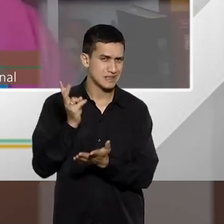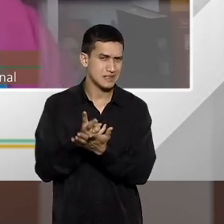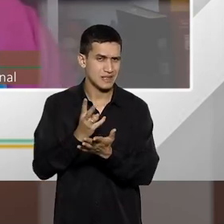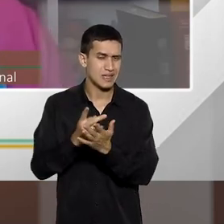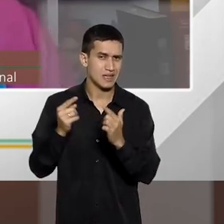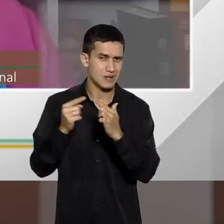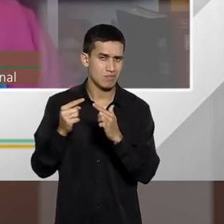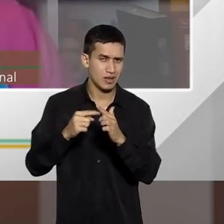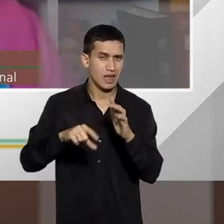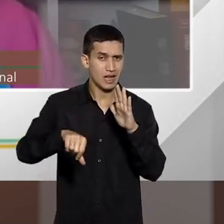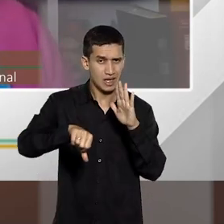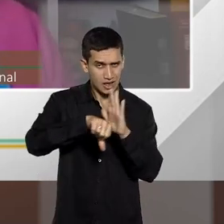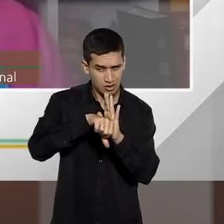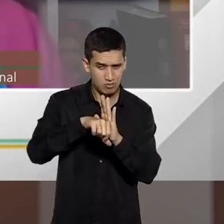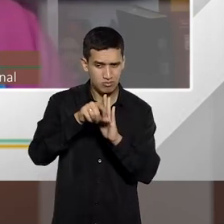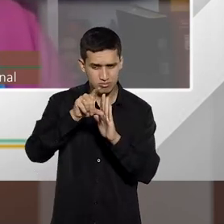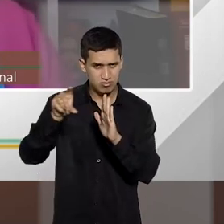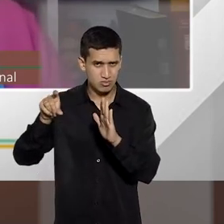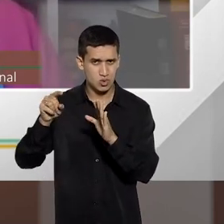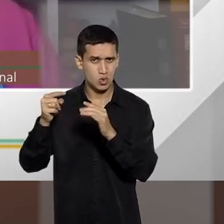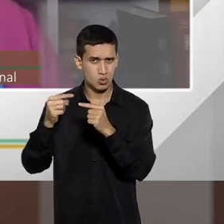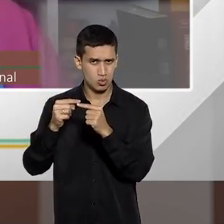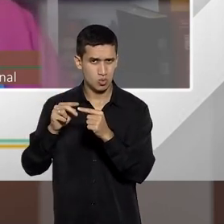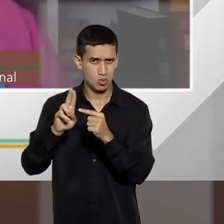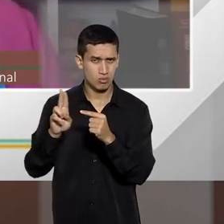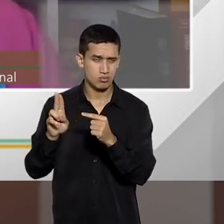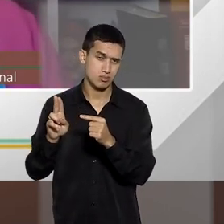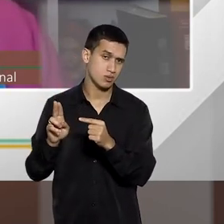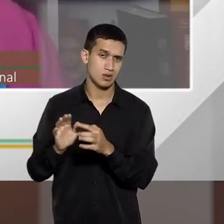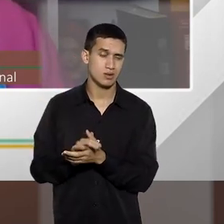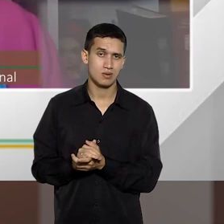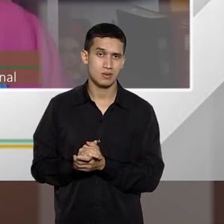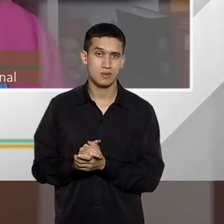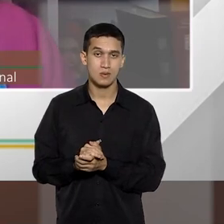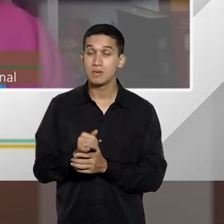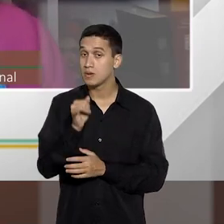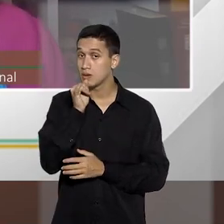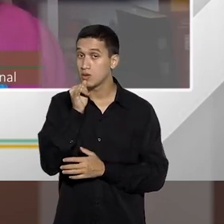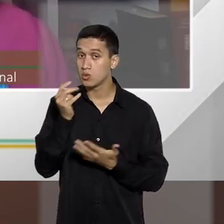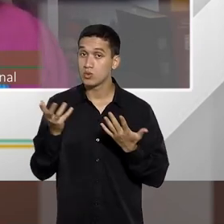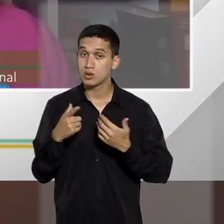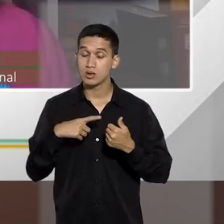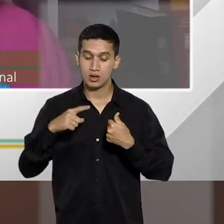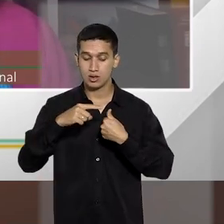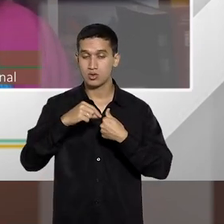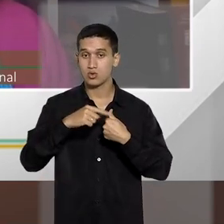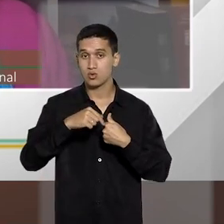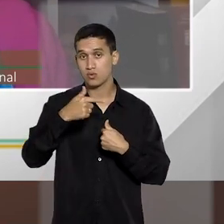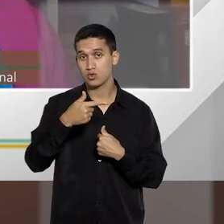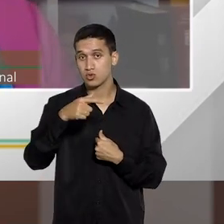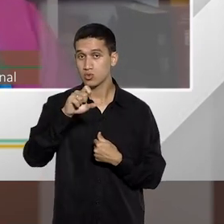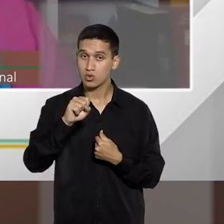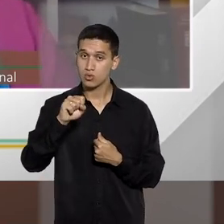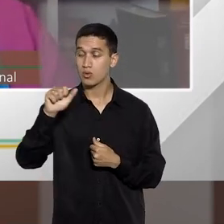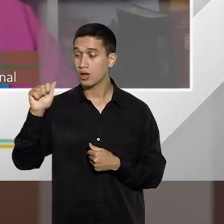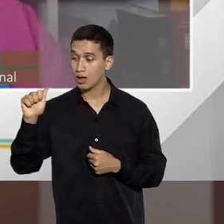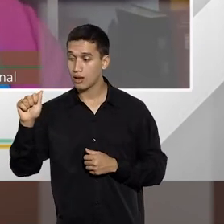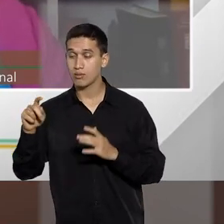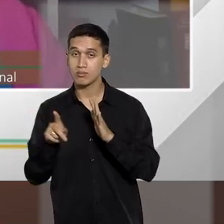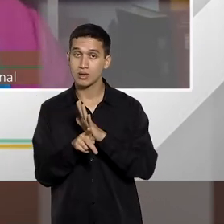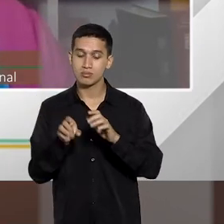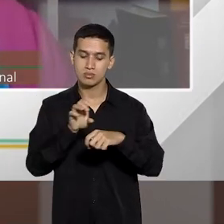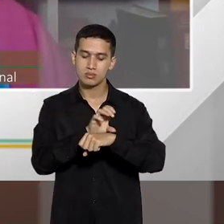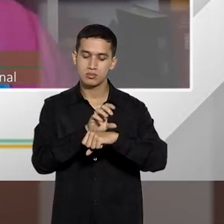Então, um exemplo claro disso, hoje nós temos aí o artigo 28A do Código de Processo Penal, e